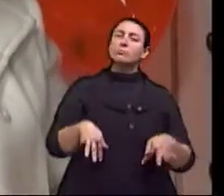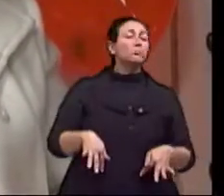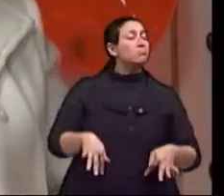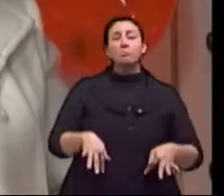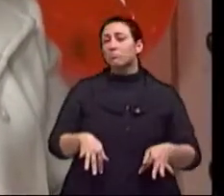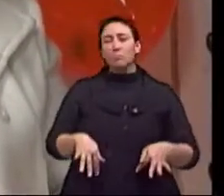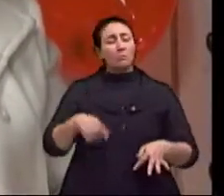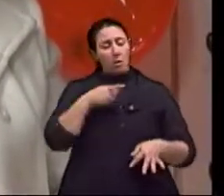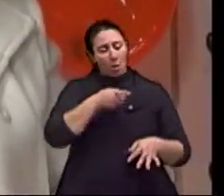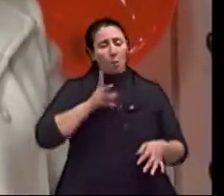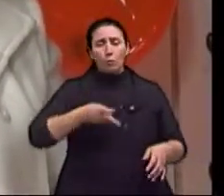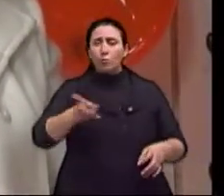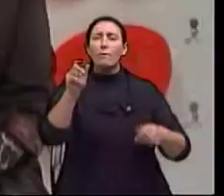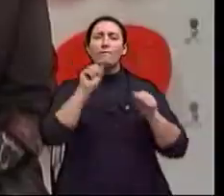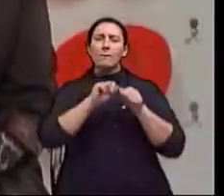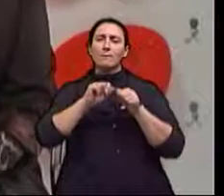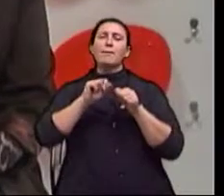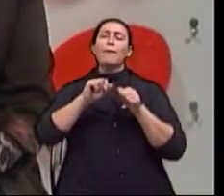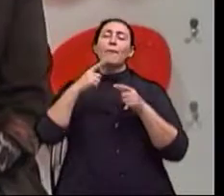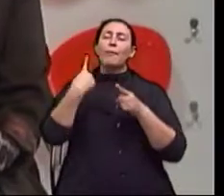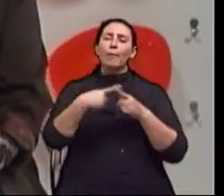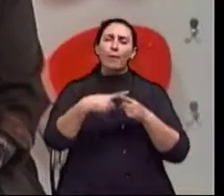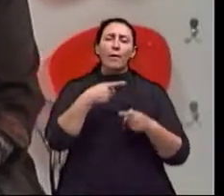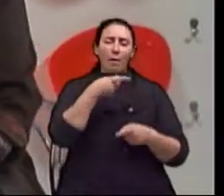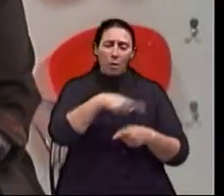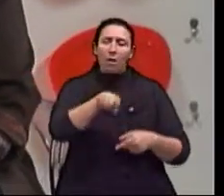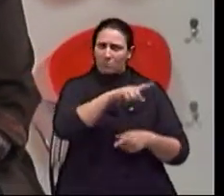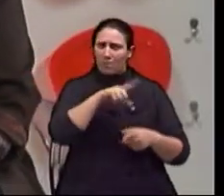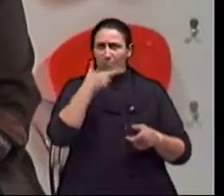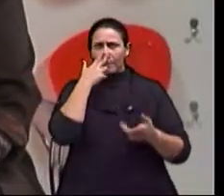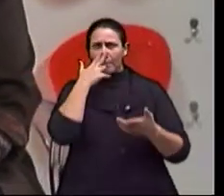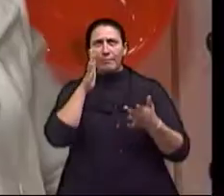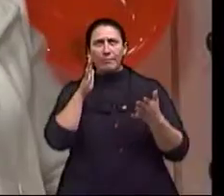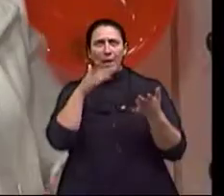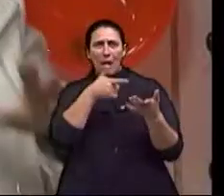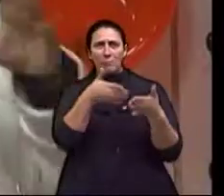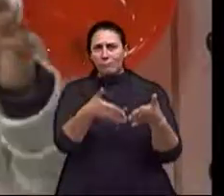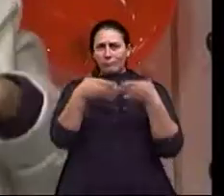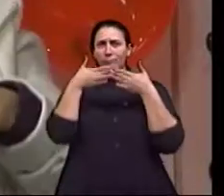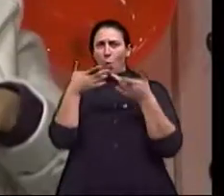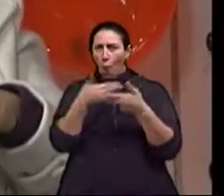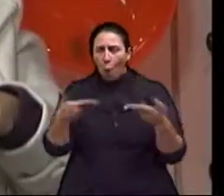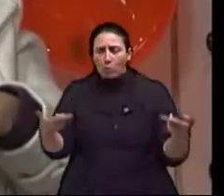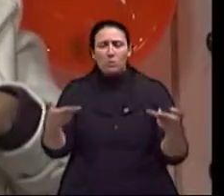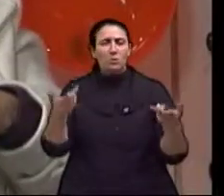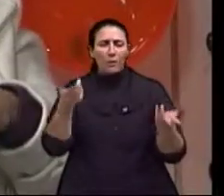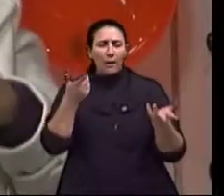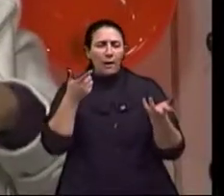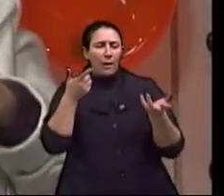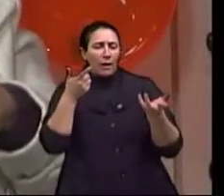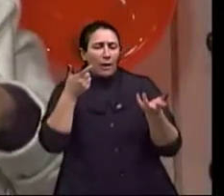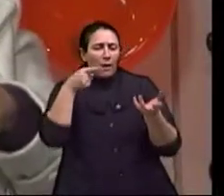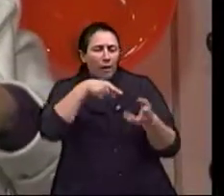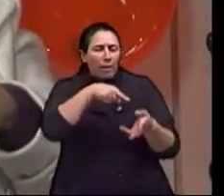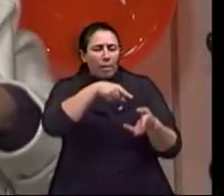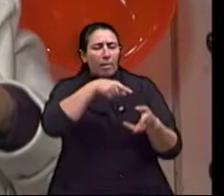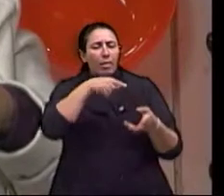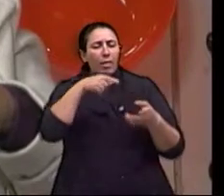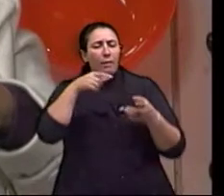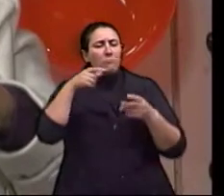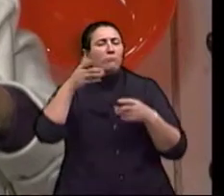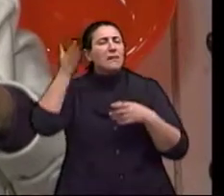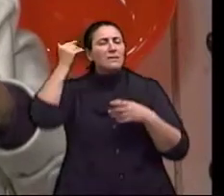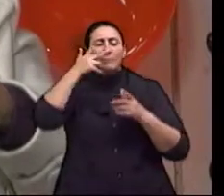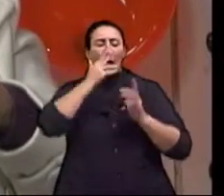fase do envelhecimento. Ou seja, ele postergou algumas coisas. Postergou coisas. Então, isso faz com que se manter ativo